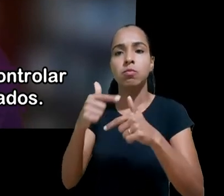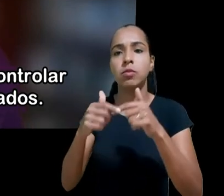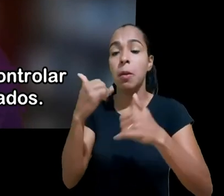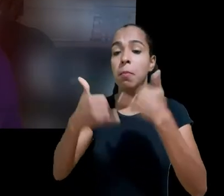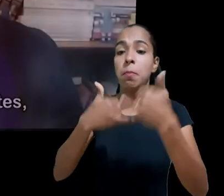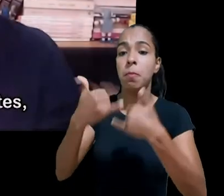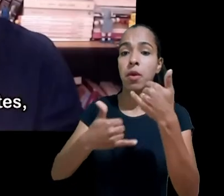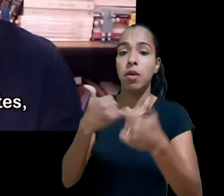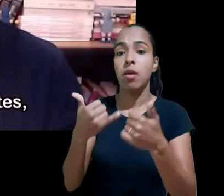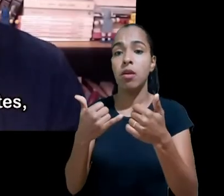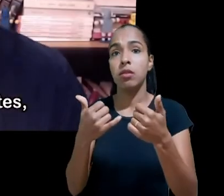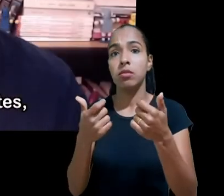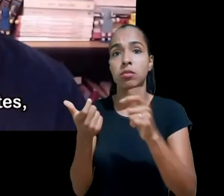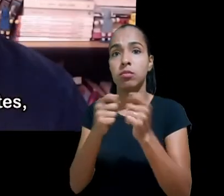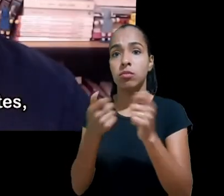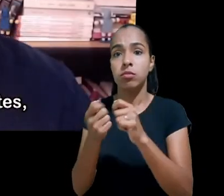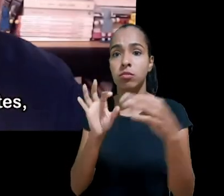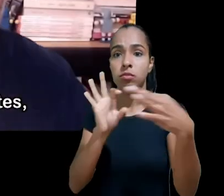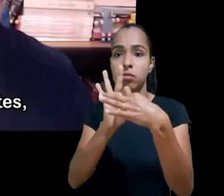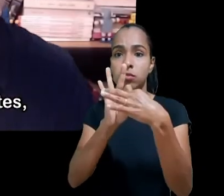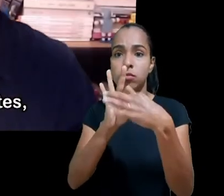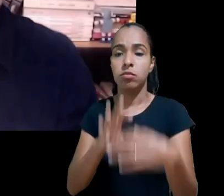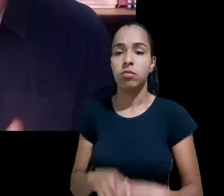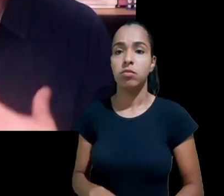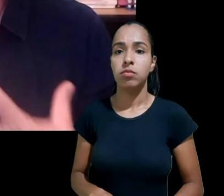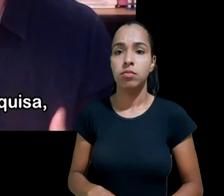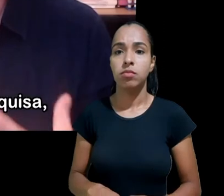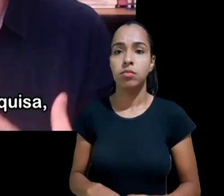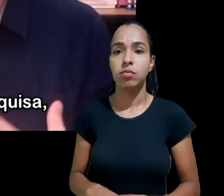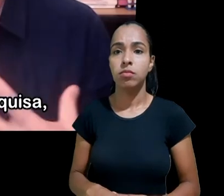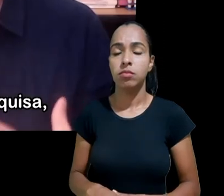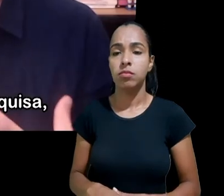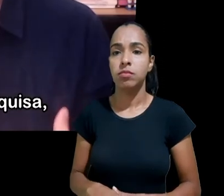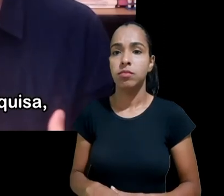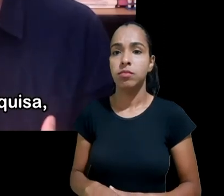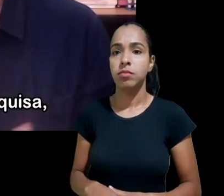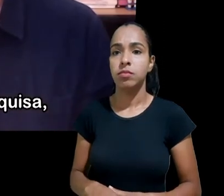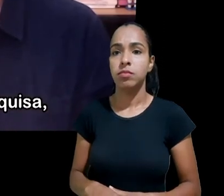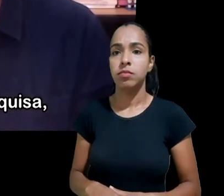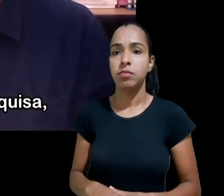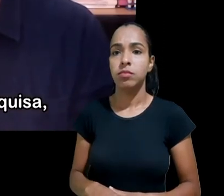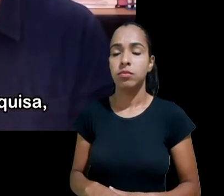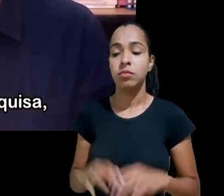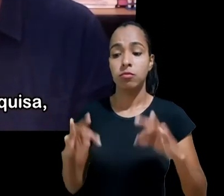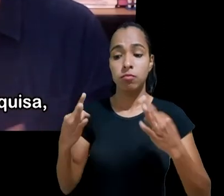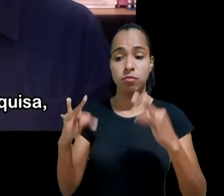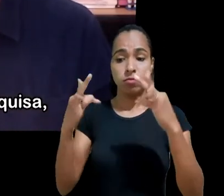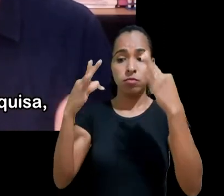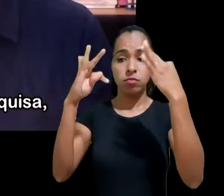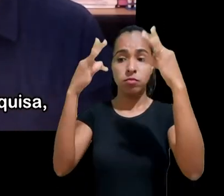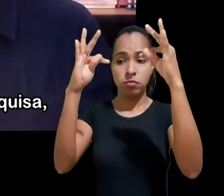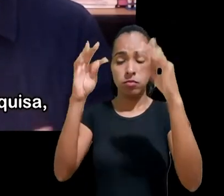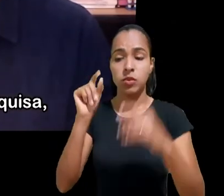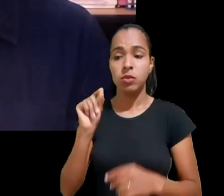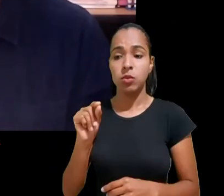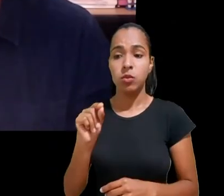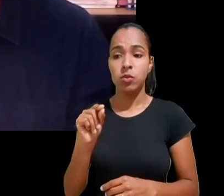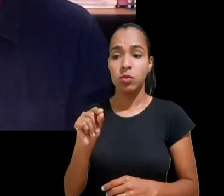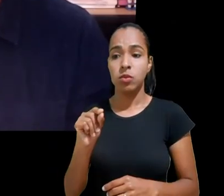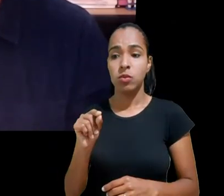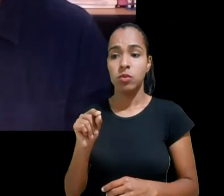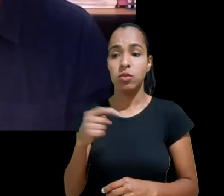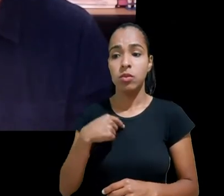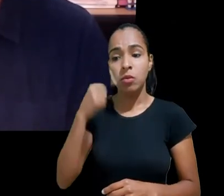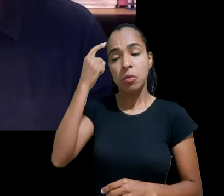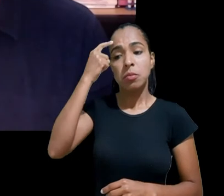e quanto as tecnologias emergentes que tem mais a ver com a minha linha de trabalho e pesquisa que